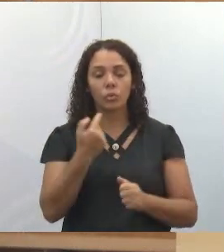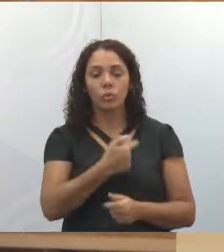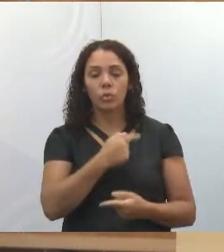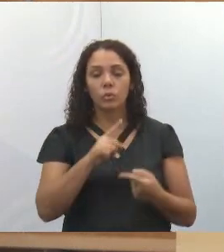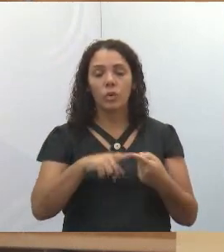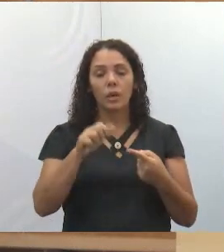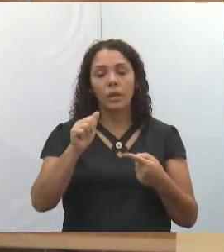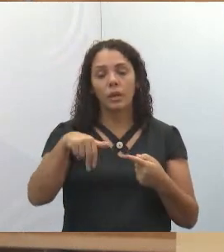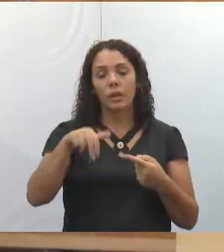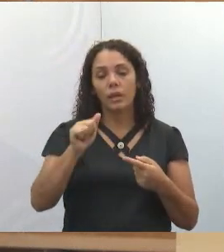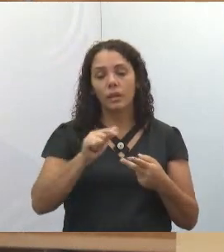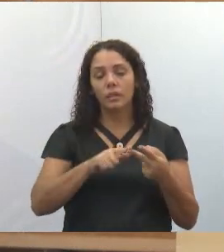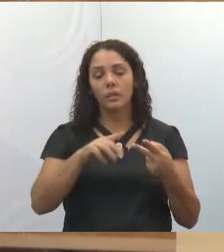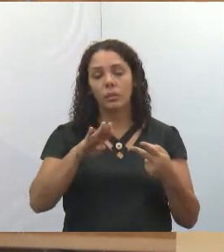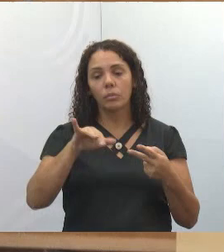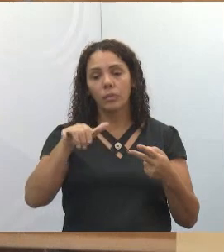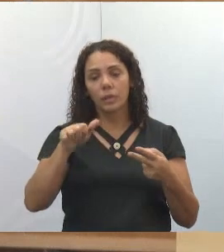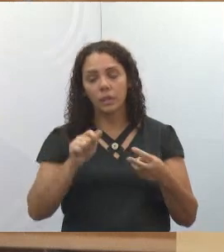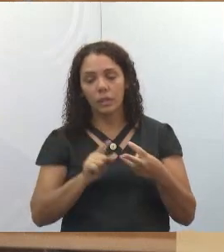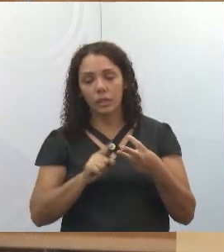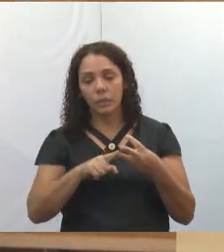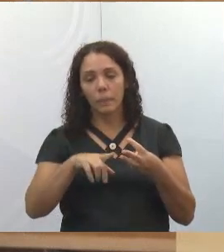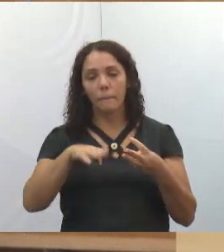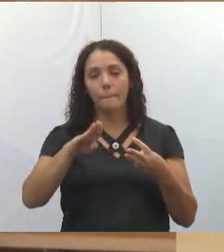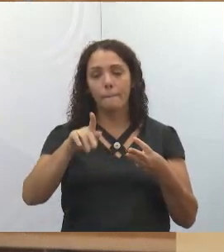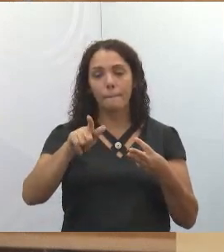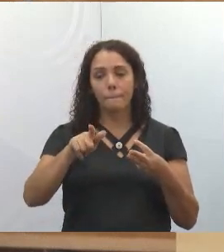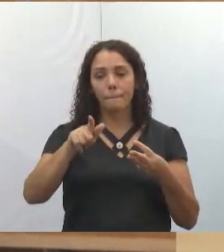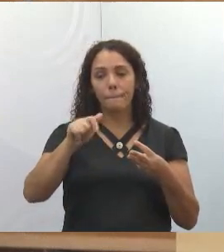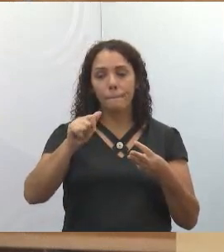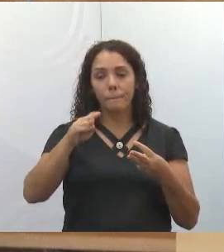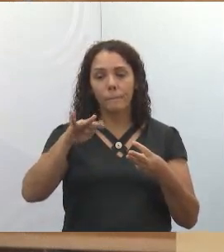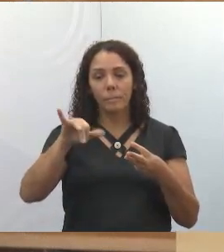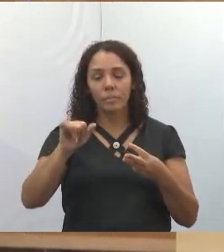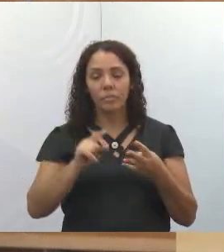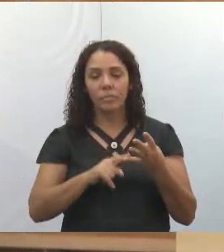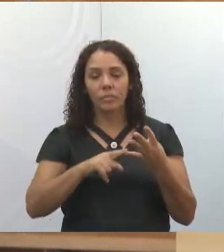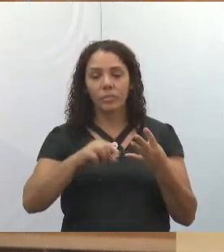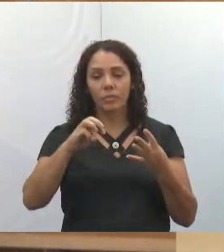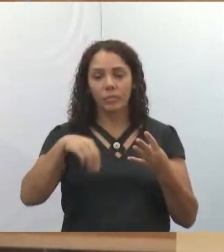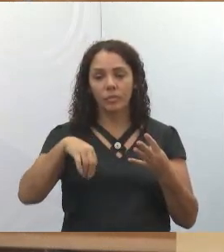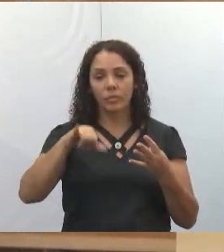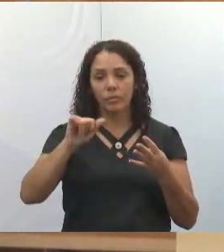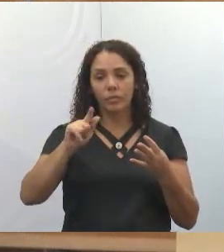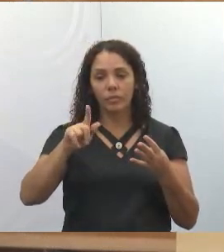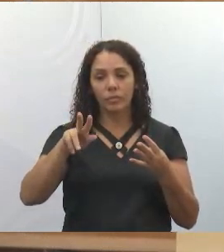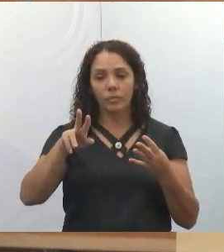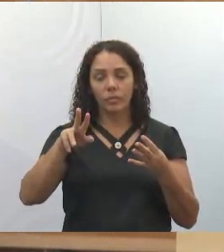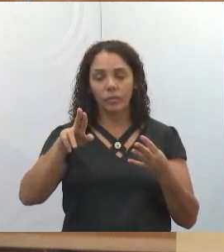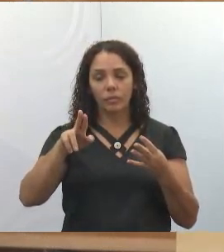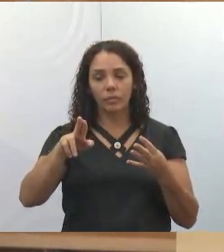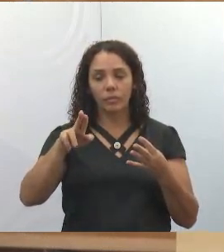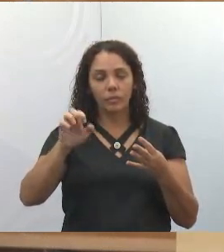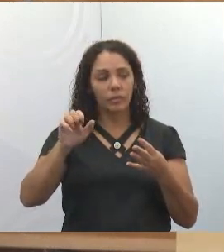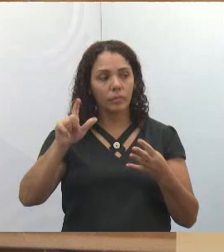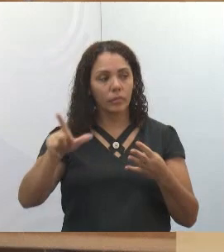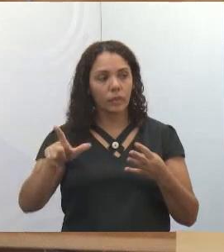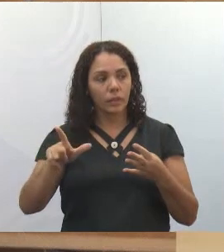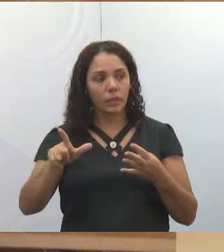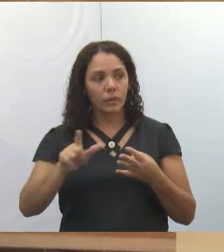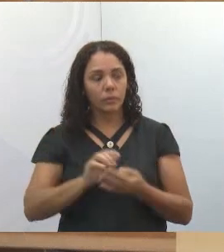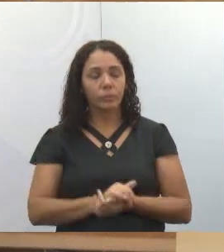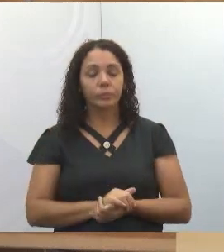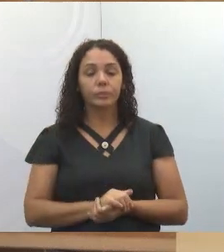Gabi e hoje o Miguel. Em especial o Miguel que está conosco. E não passaram, não foram porque eles saíram, não. Foi porque eles